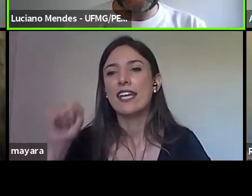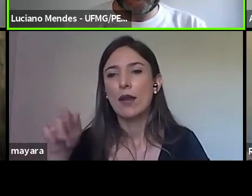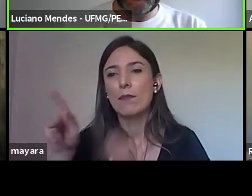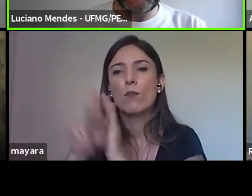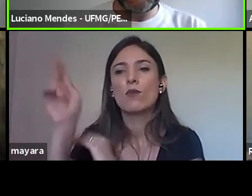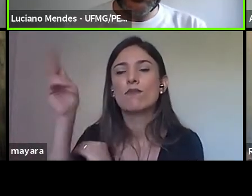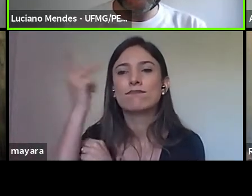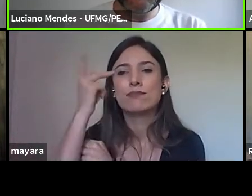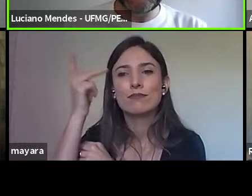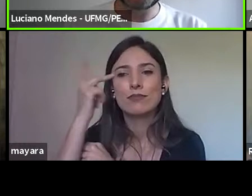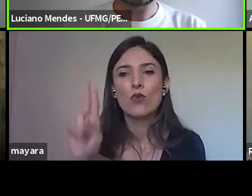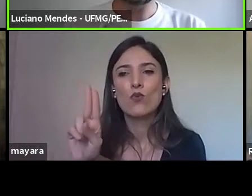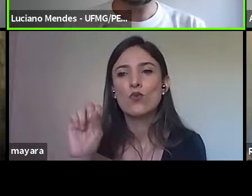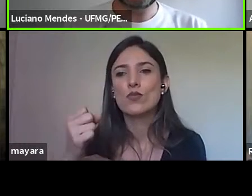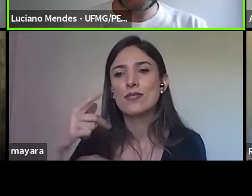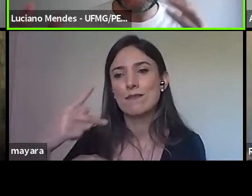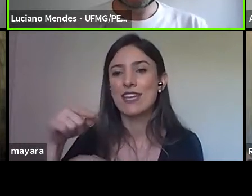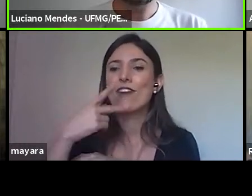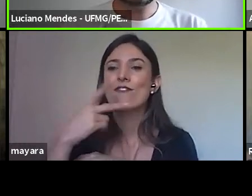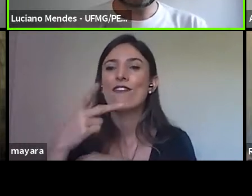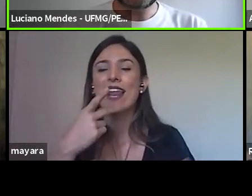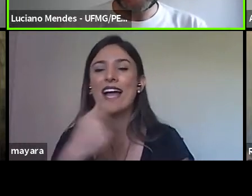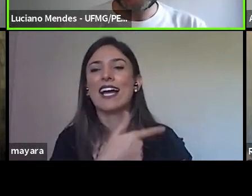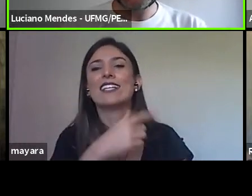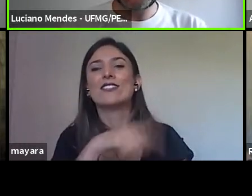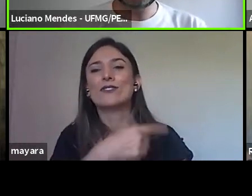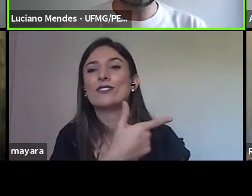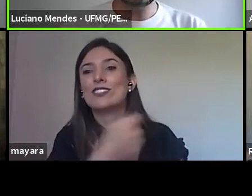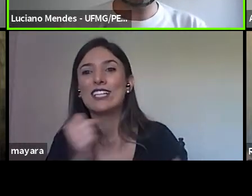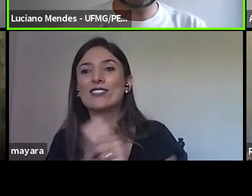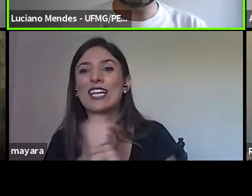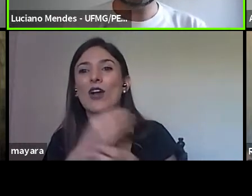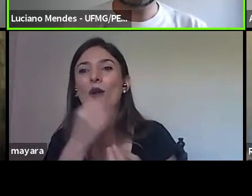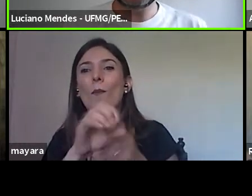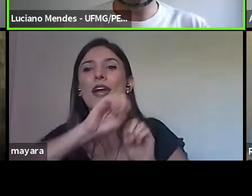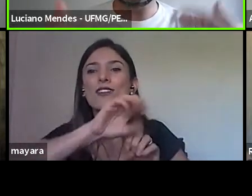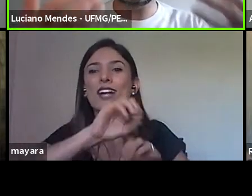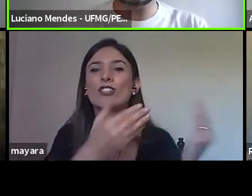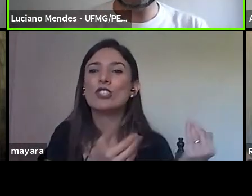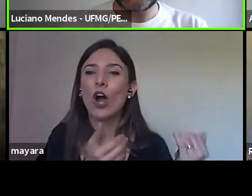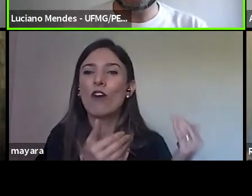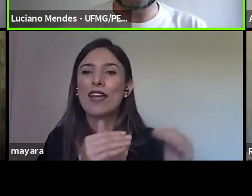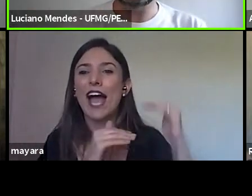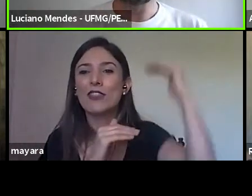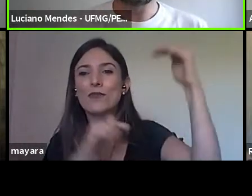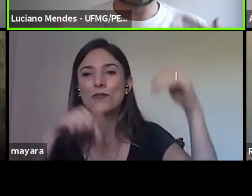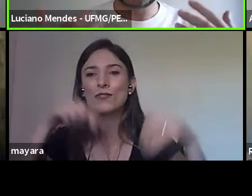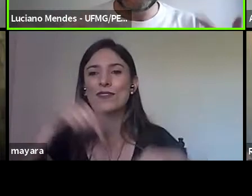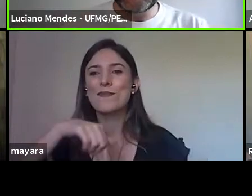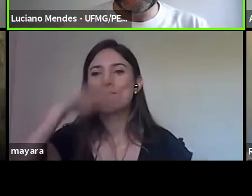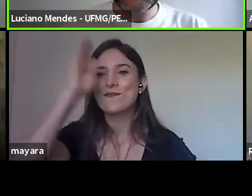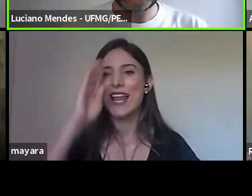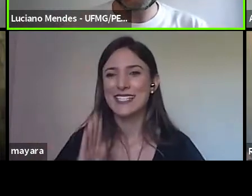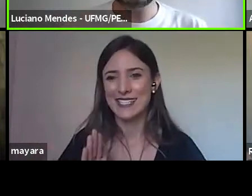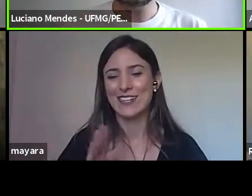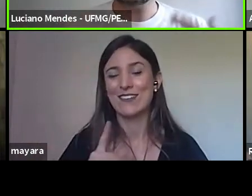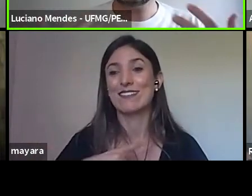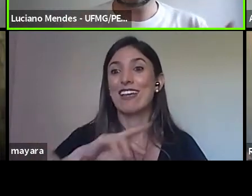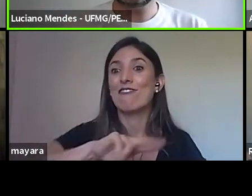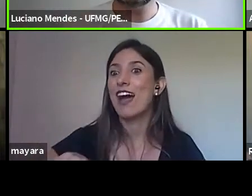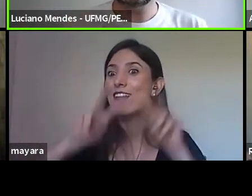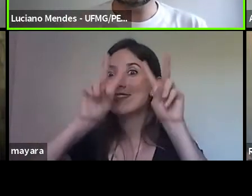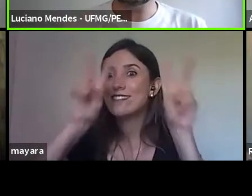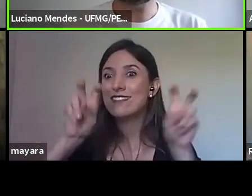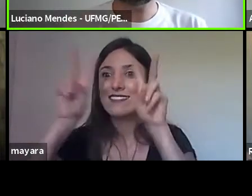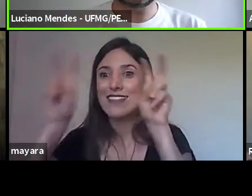jovens e adultos no Brasil. Então, aí, a gente começa com a série de temas, em seguida, nós teremos o Bruno Bontempe,